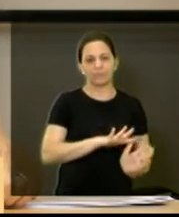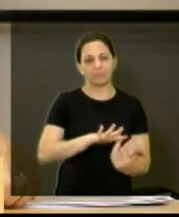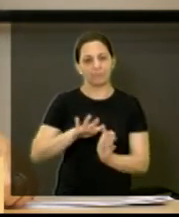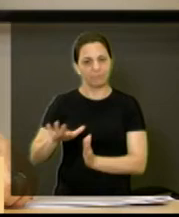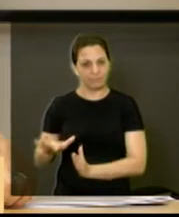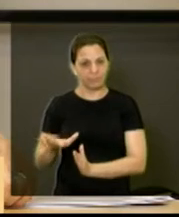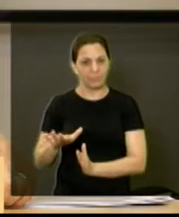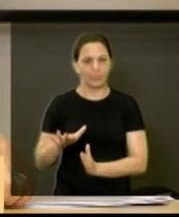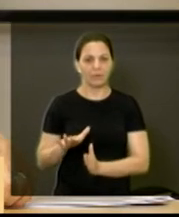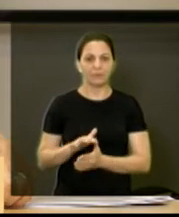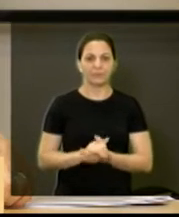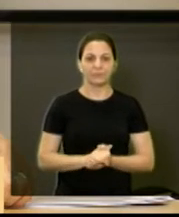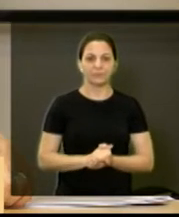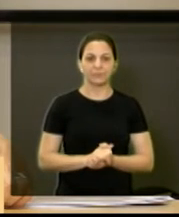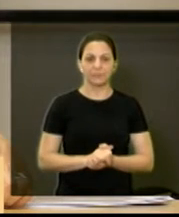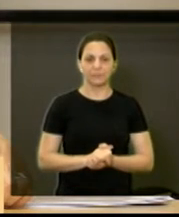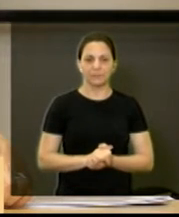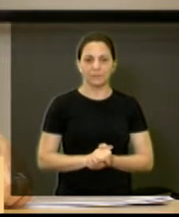Dá licença.